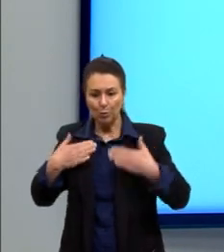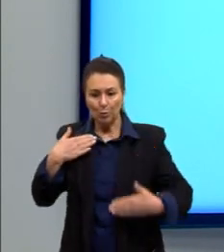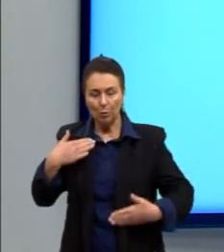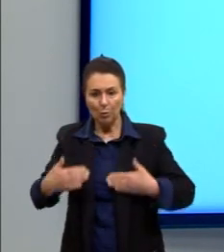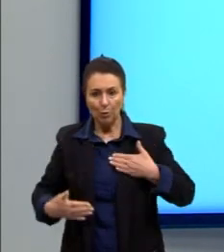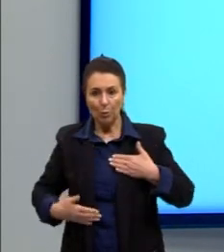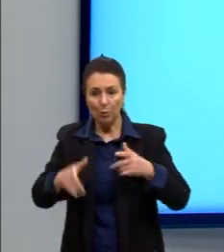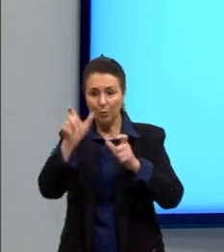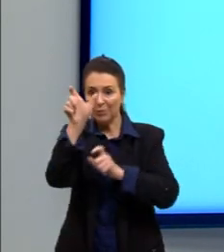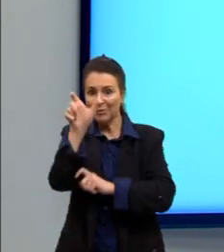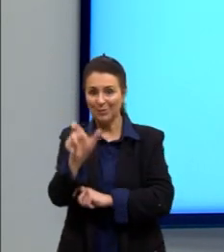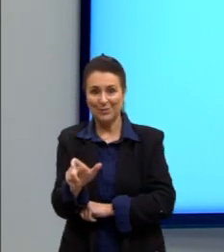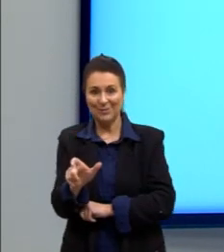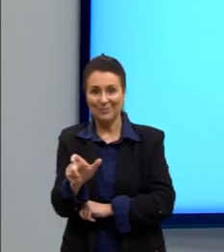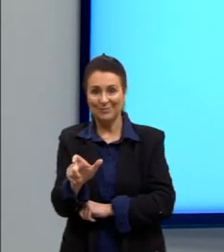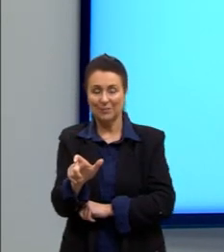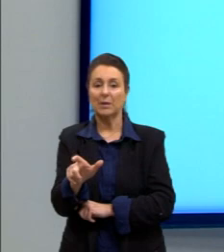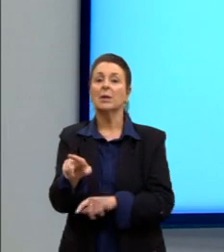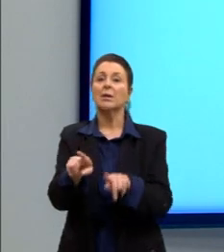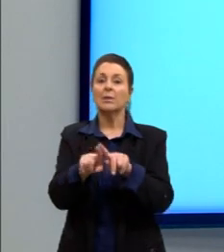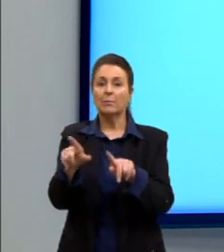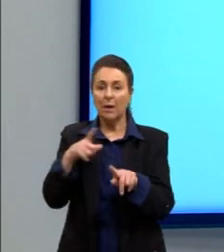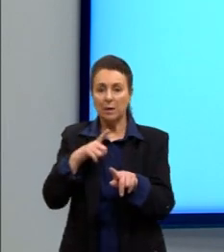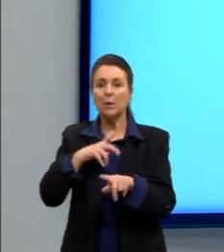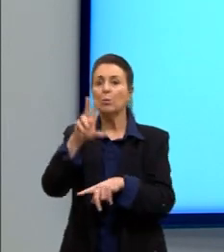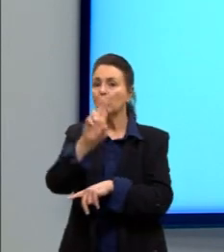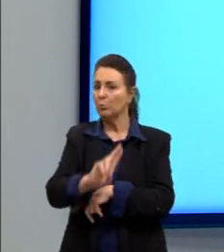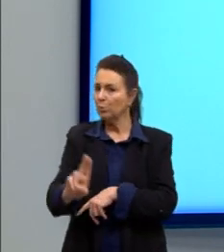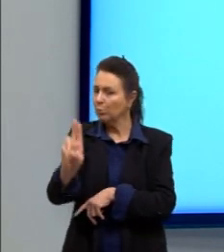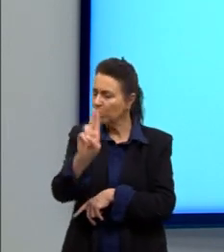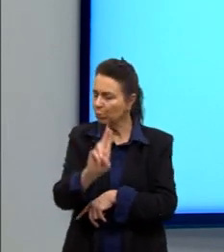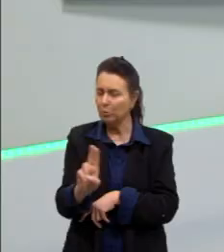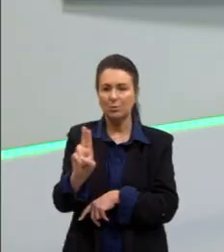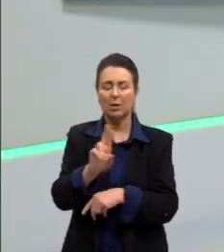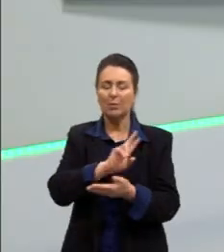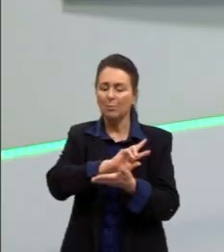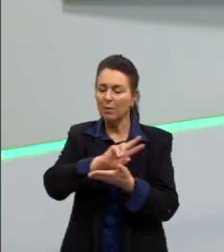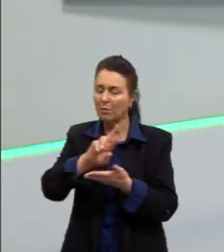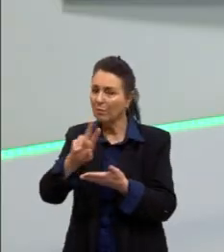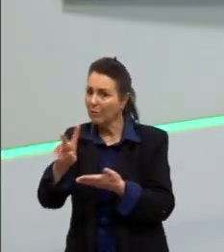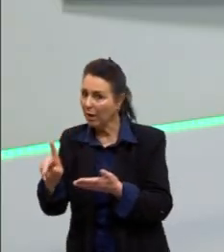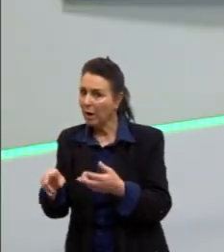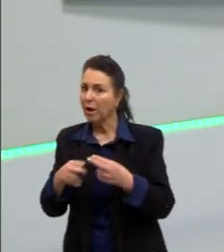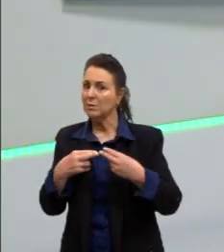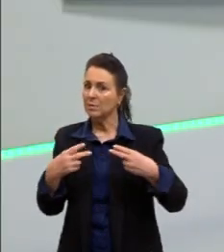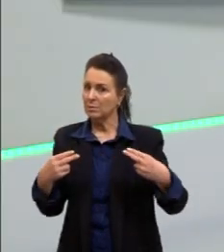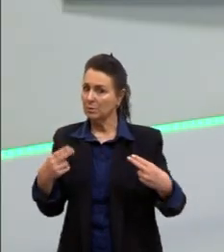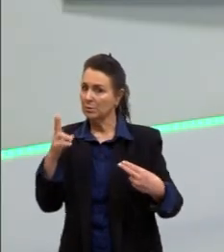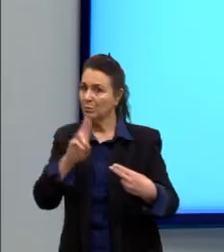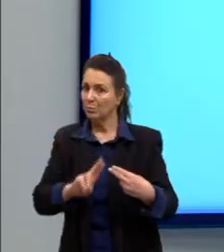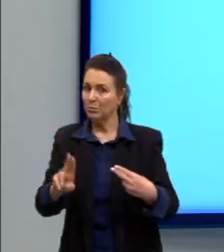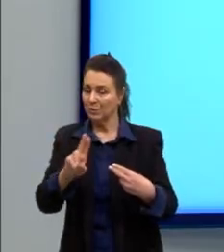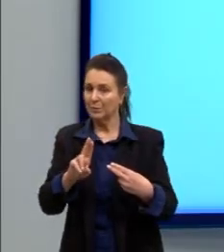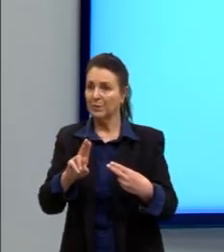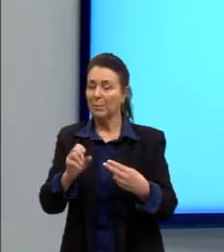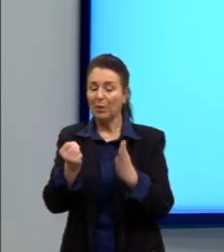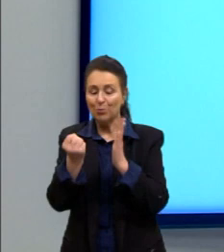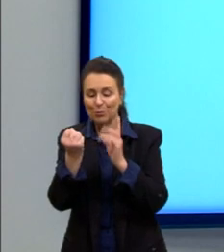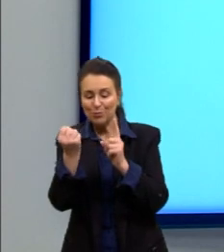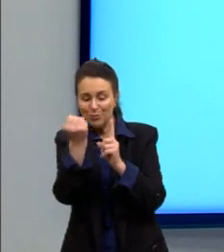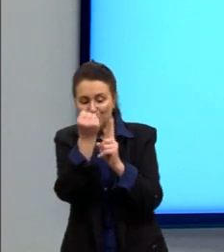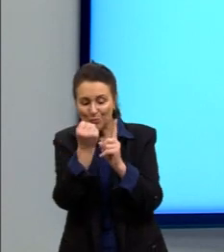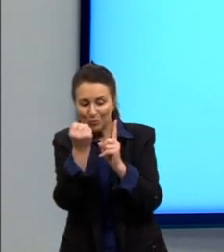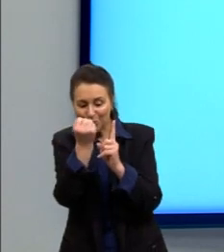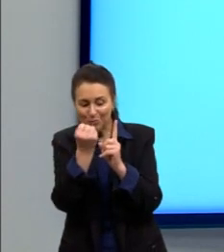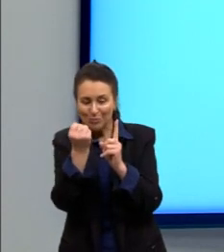melhores, né? Mas ela ainda é muito útil para várias situações, principalmente monitorar, então, uma